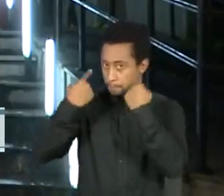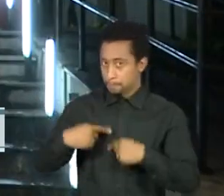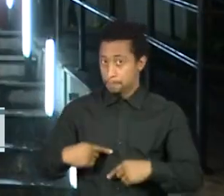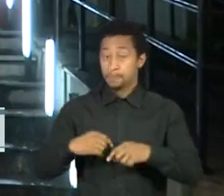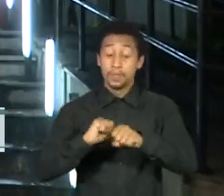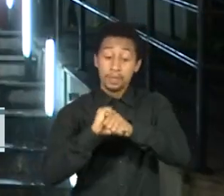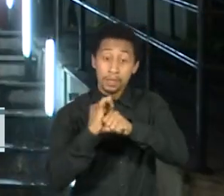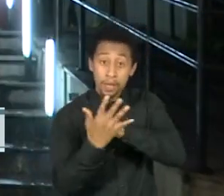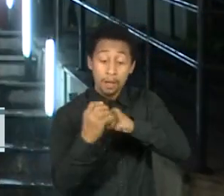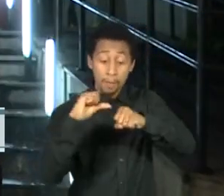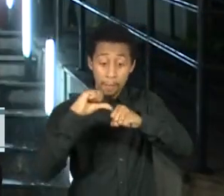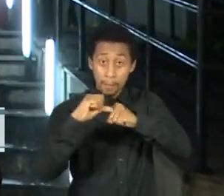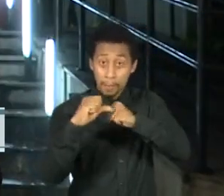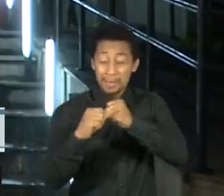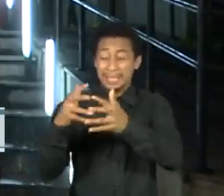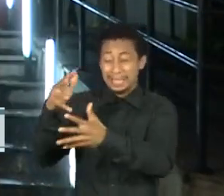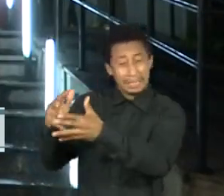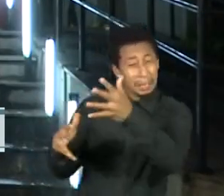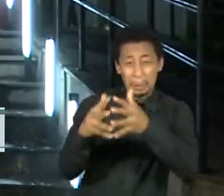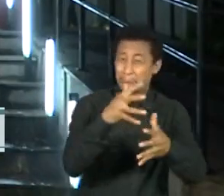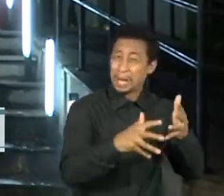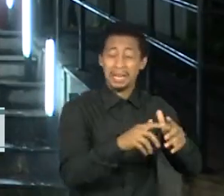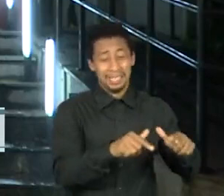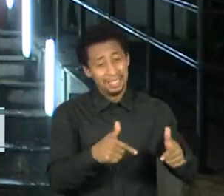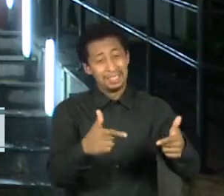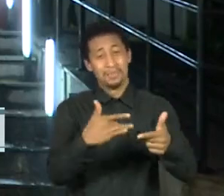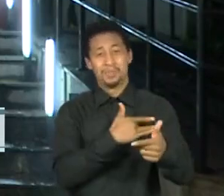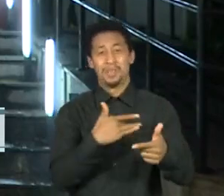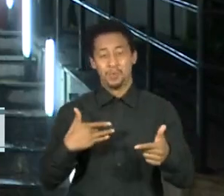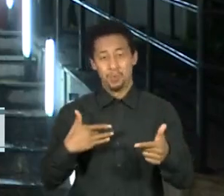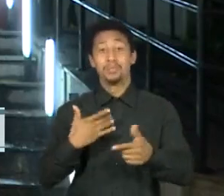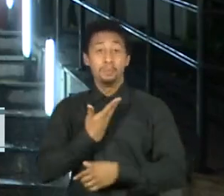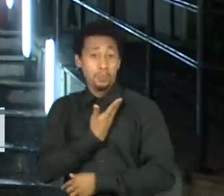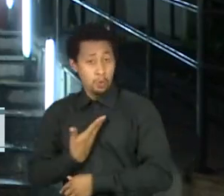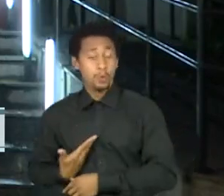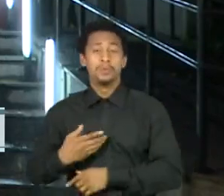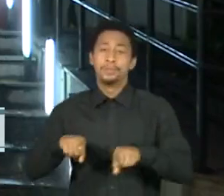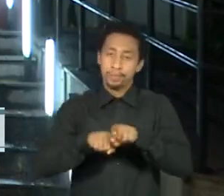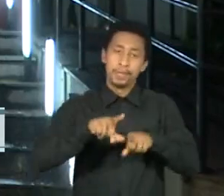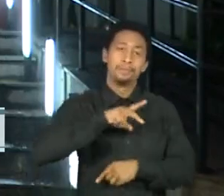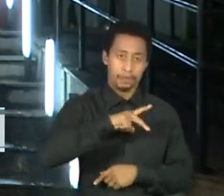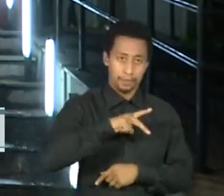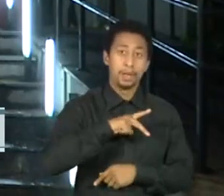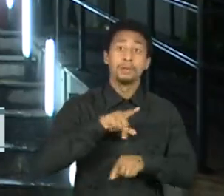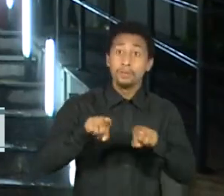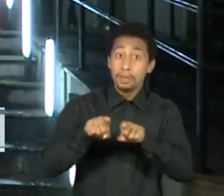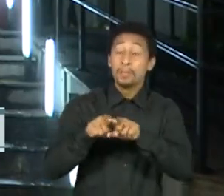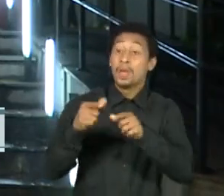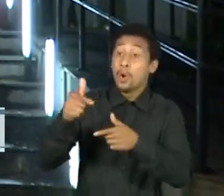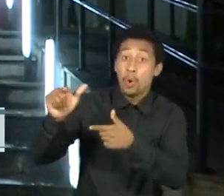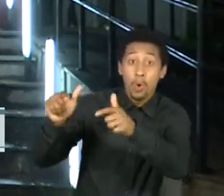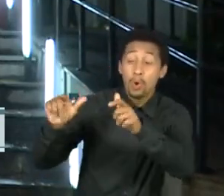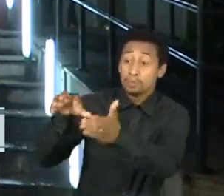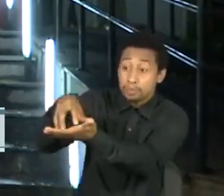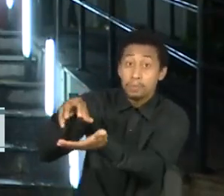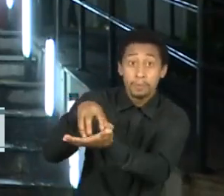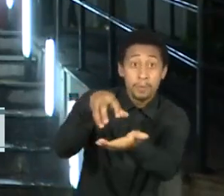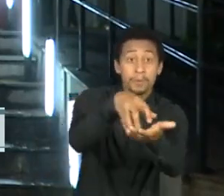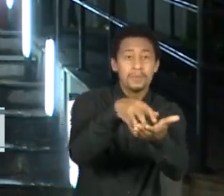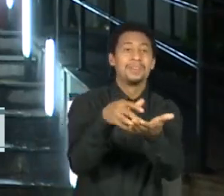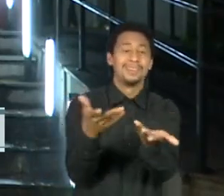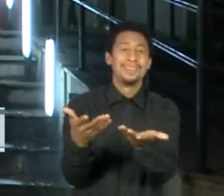impacta os sistemas de saúde público e privado, assim como outros setores que já operam com a capacidade reduzida.